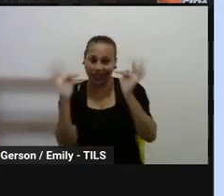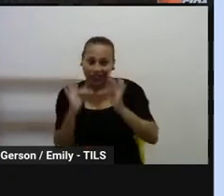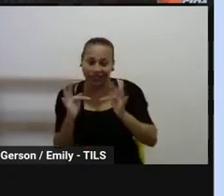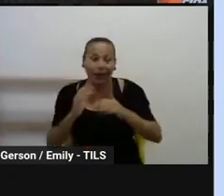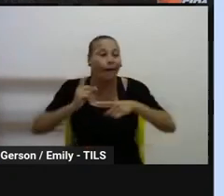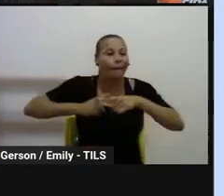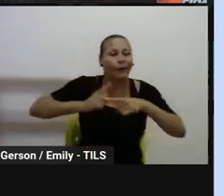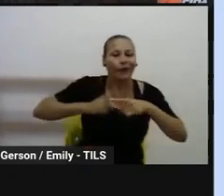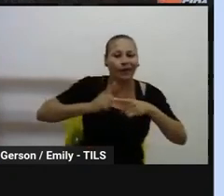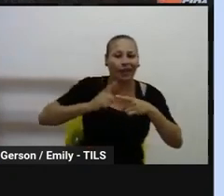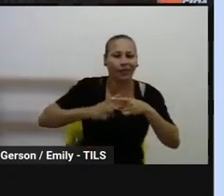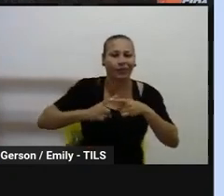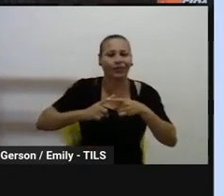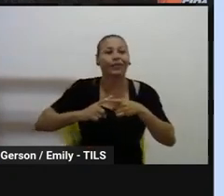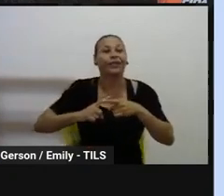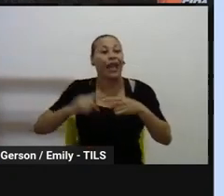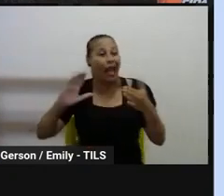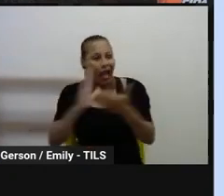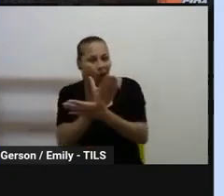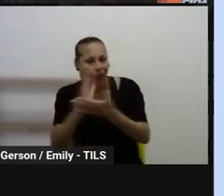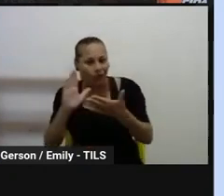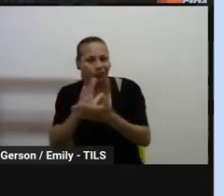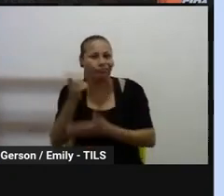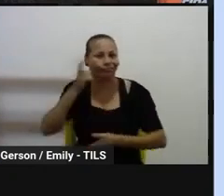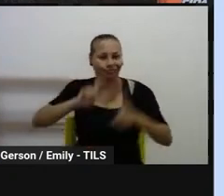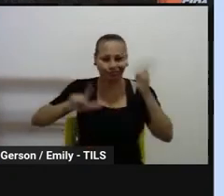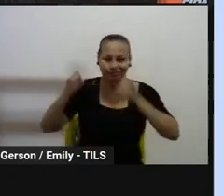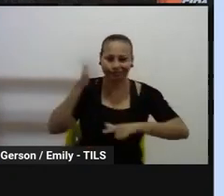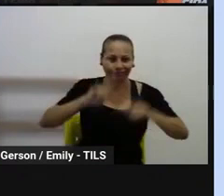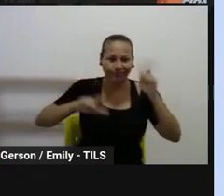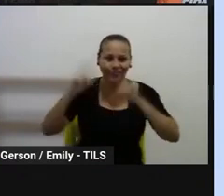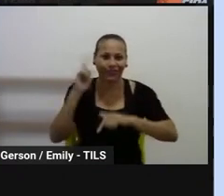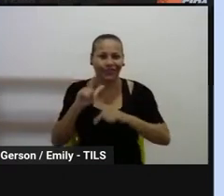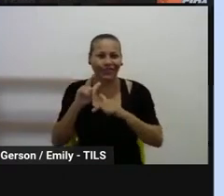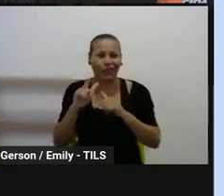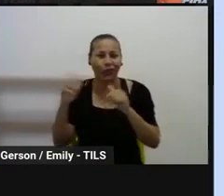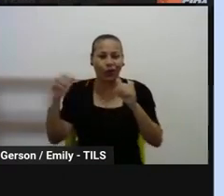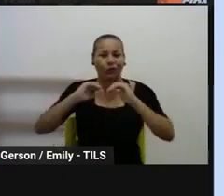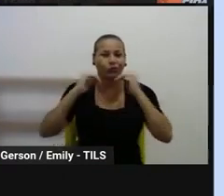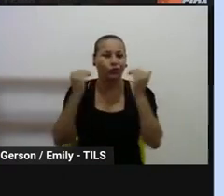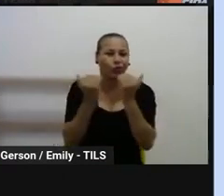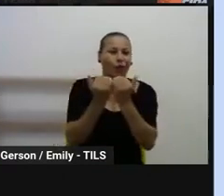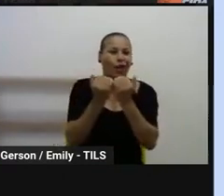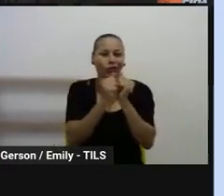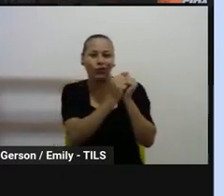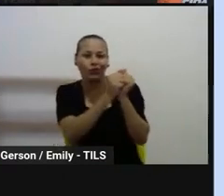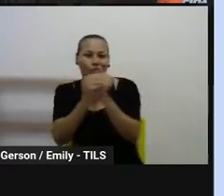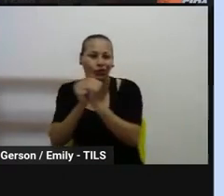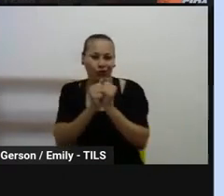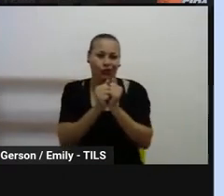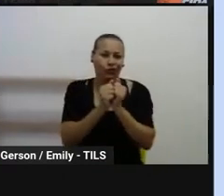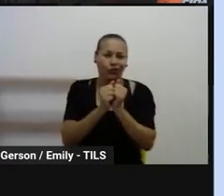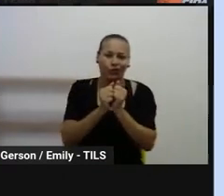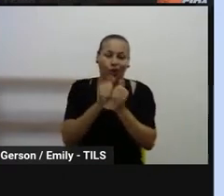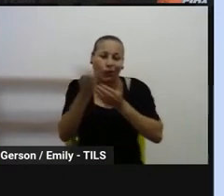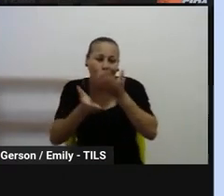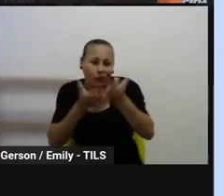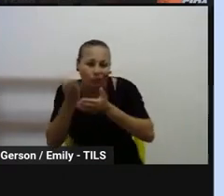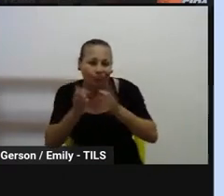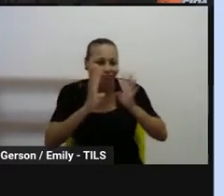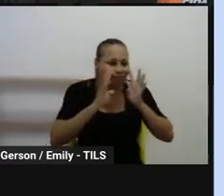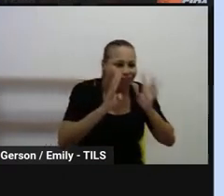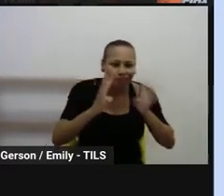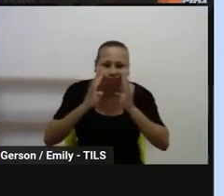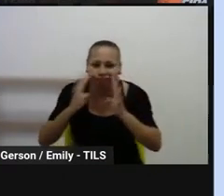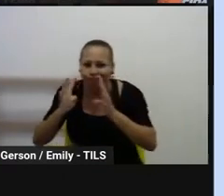sido algo desafiador por ser algo novo, mas muito tranquilo, né, com muito acolhimento, com muita atenção, com